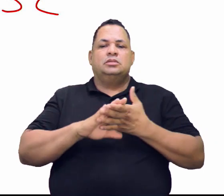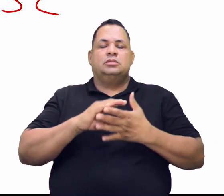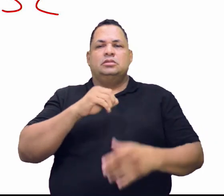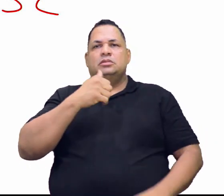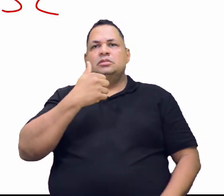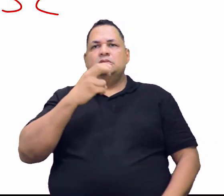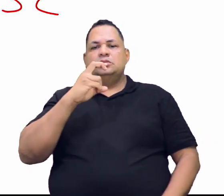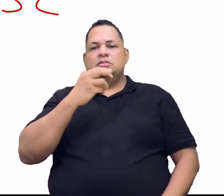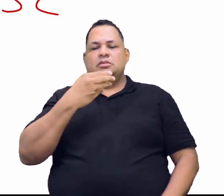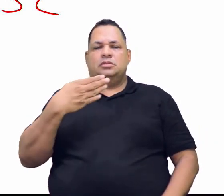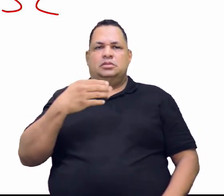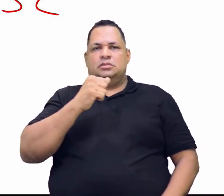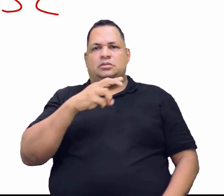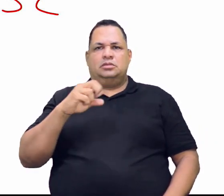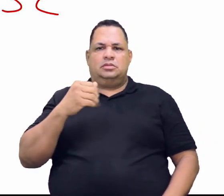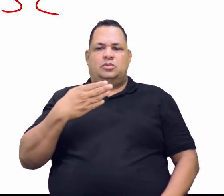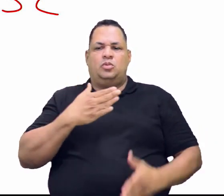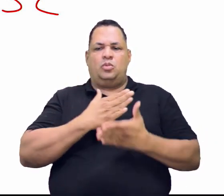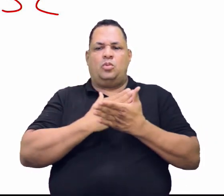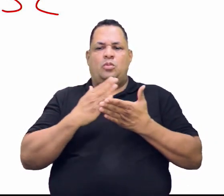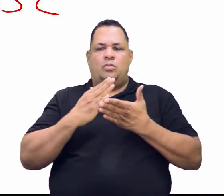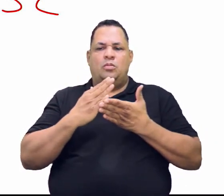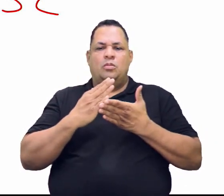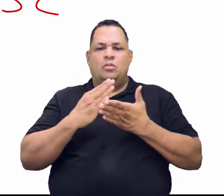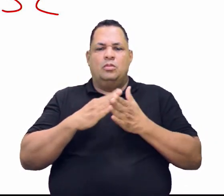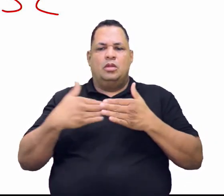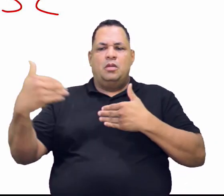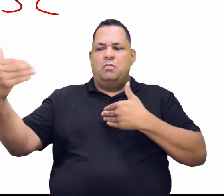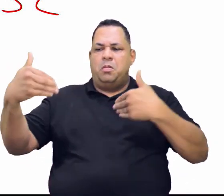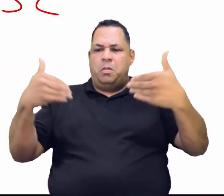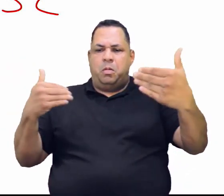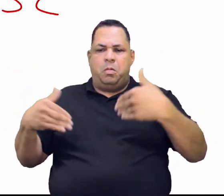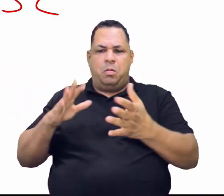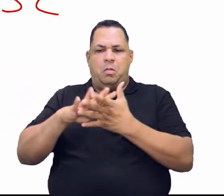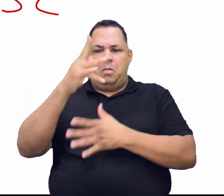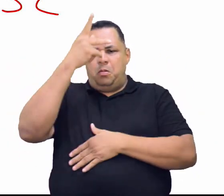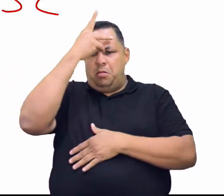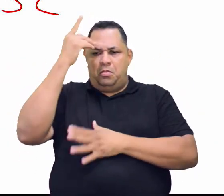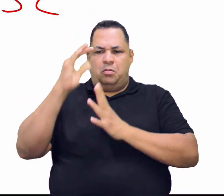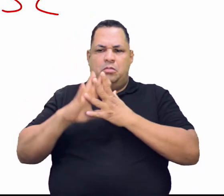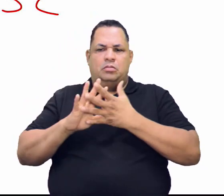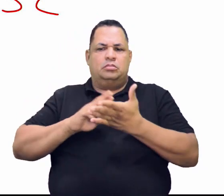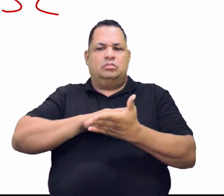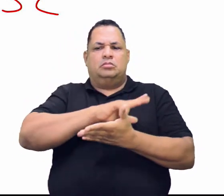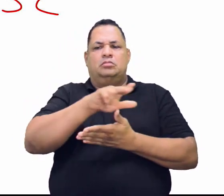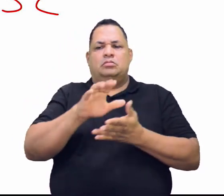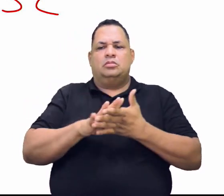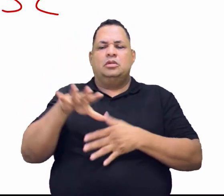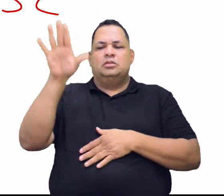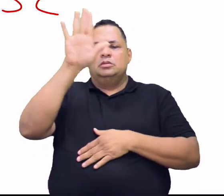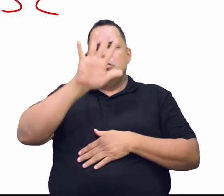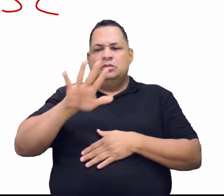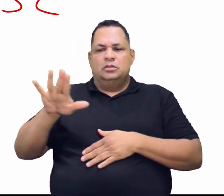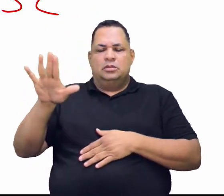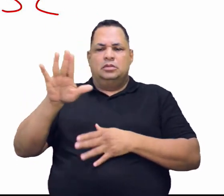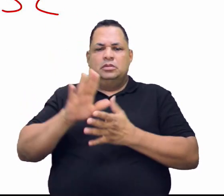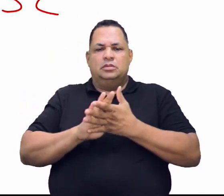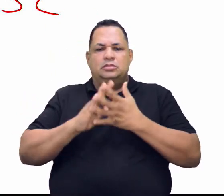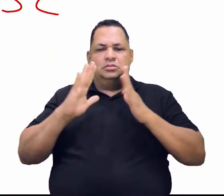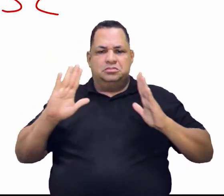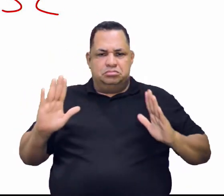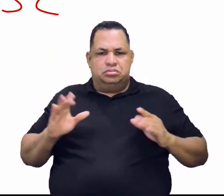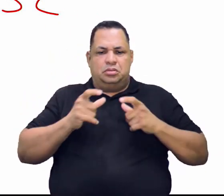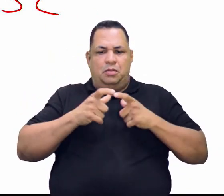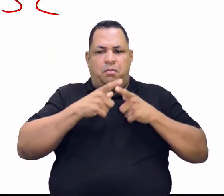53, 54, começaram a chegar muita gente pra cá também. E isso vai